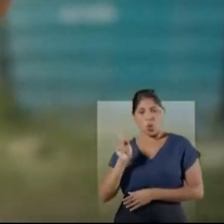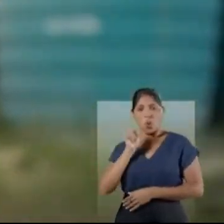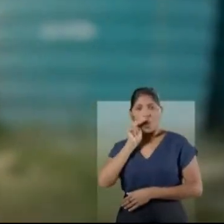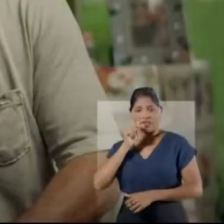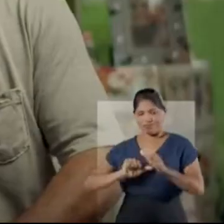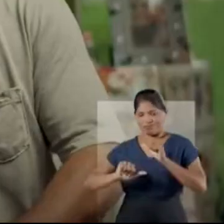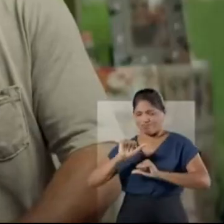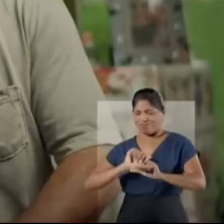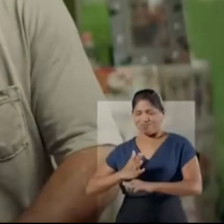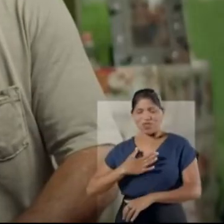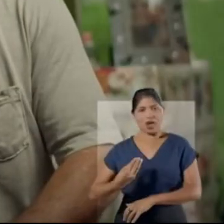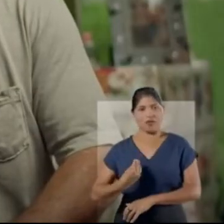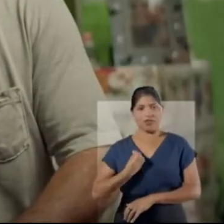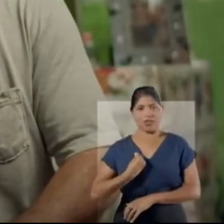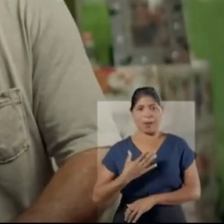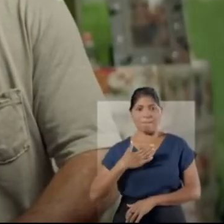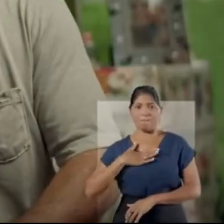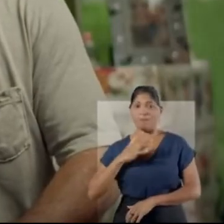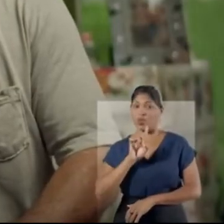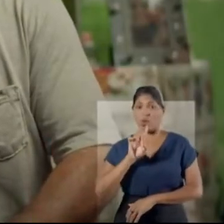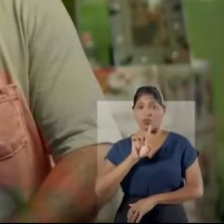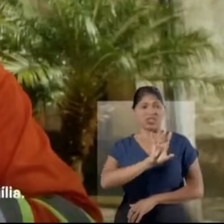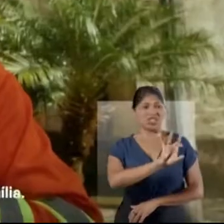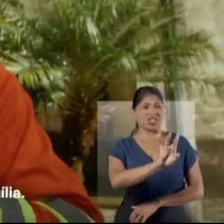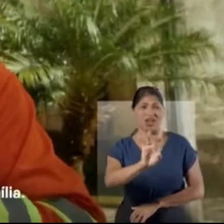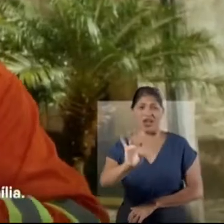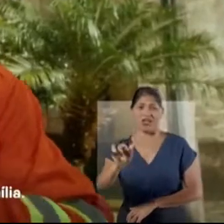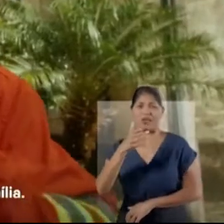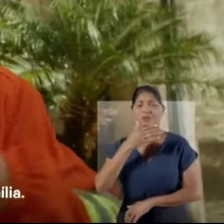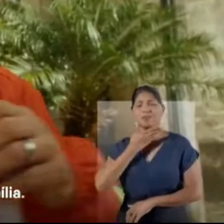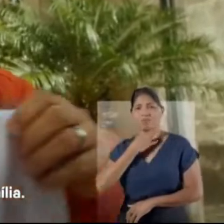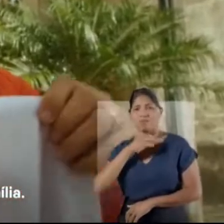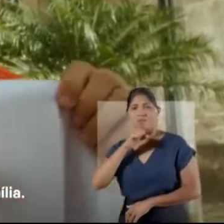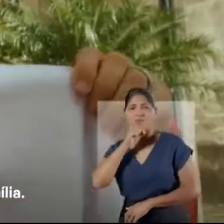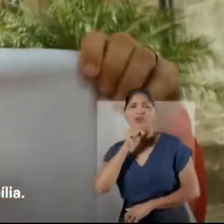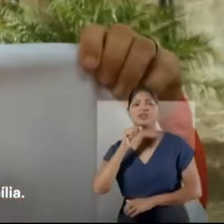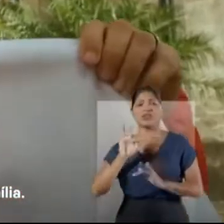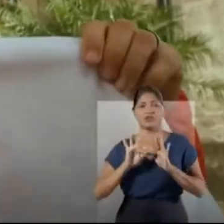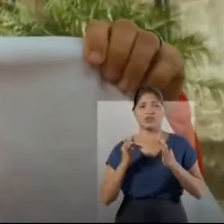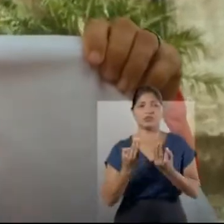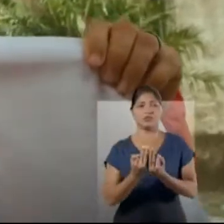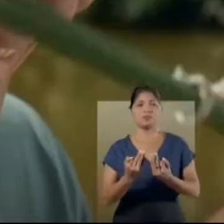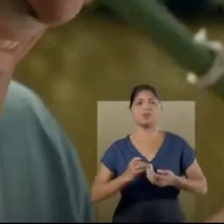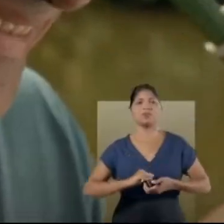O Helder transformou a minha vida, não só a minha vida, como acho que a vida de muitos pais de família.